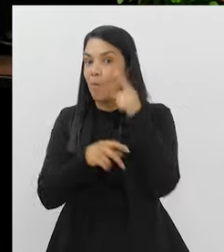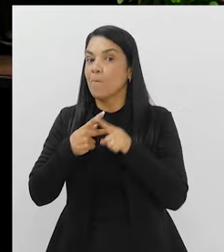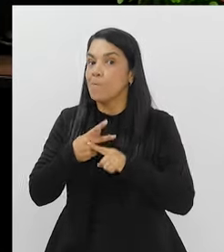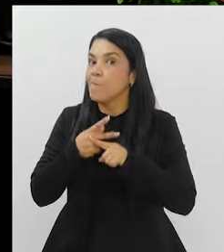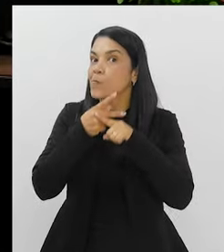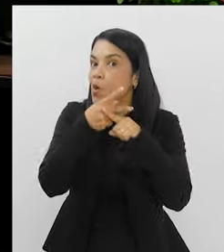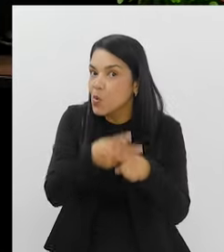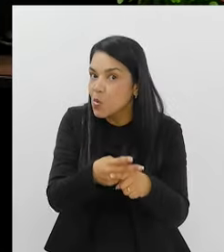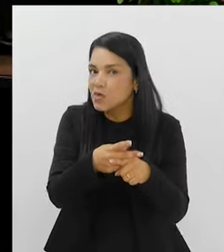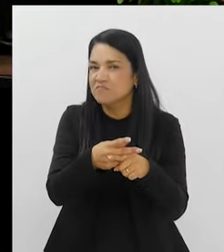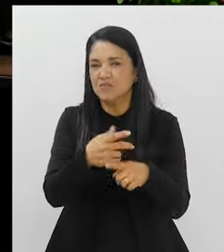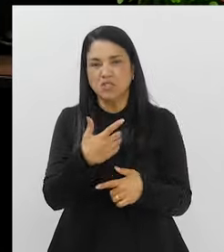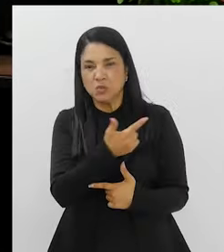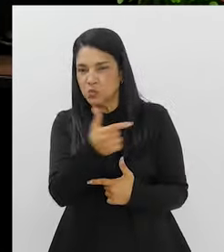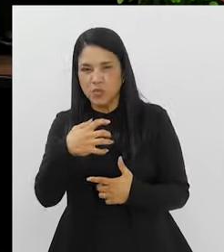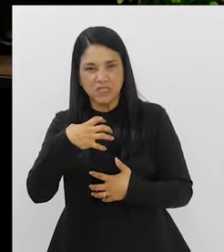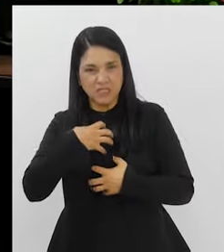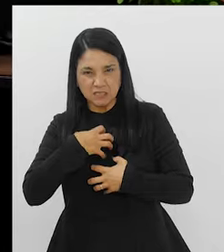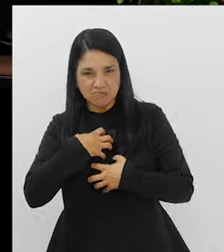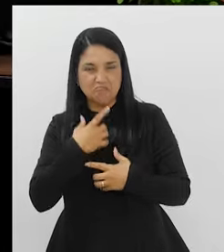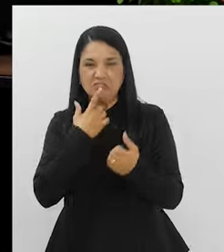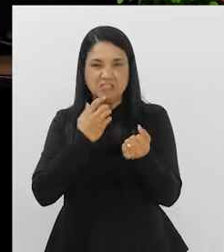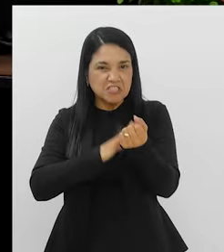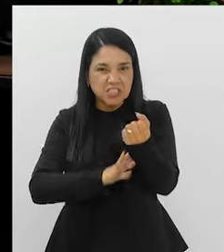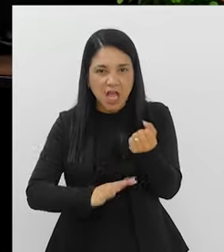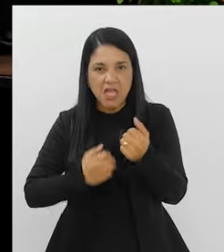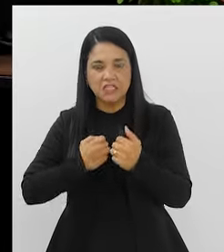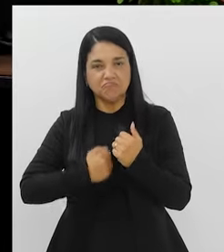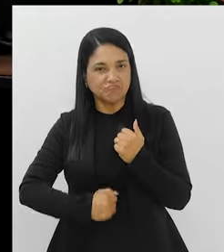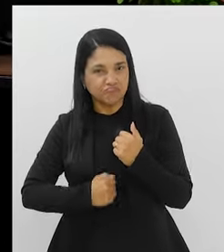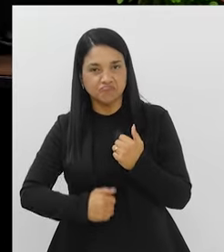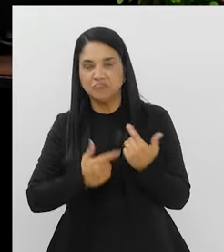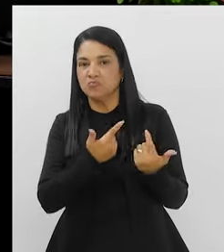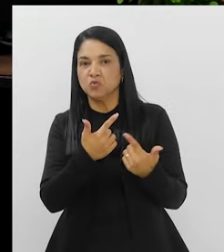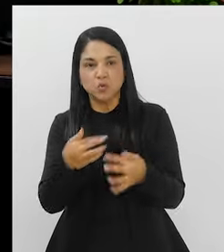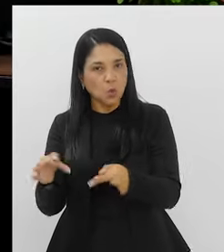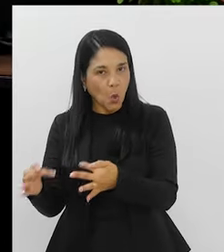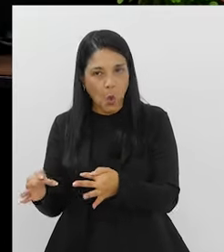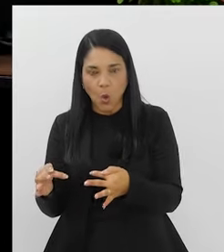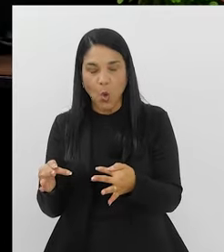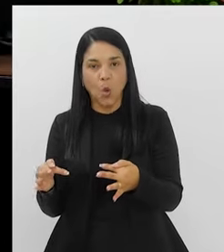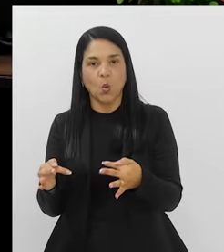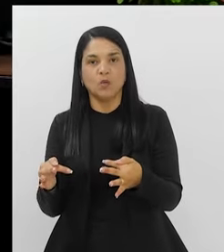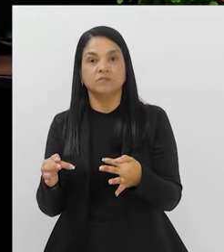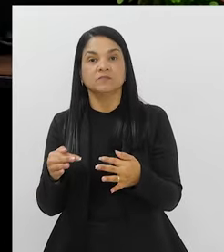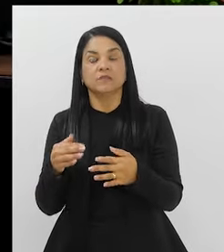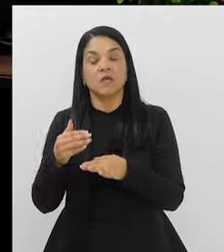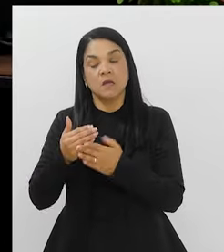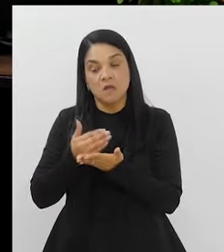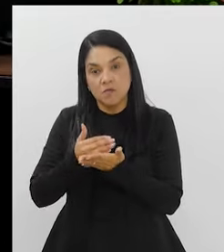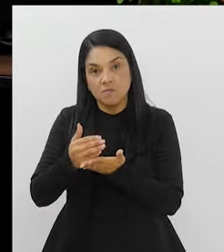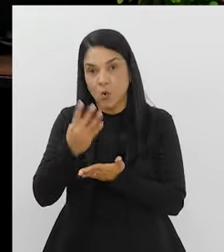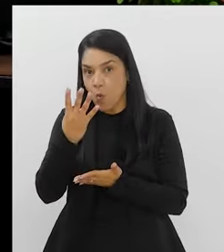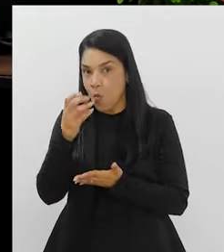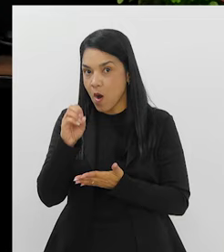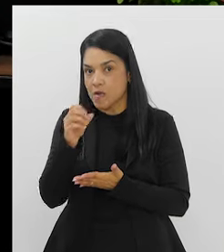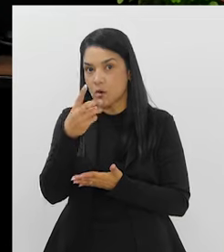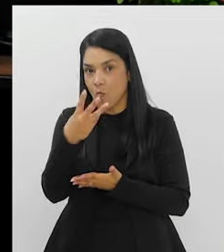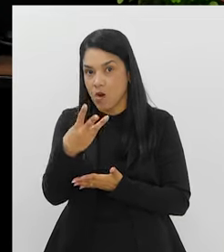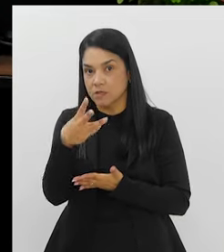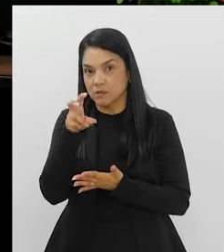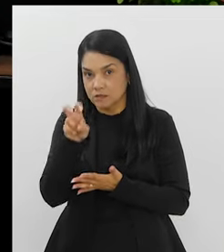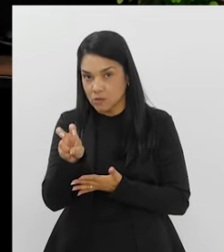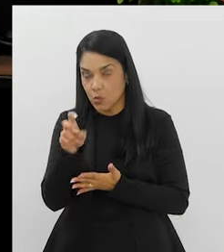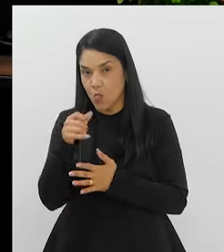você nunca teve nenhum sintoma, sangue nas fezes, dor ao evacuar, nada disso, a partir dos 40